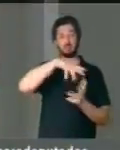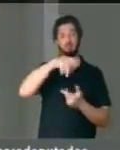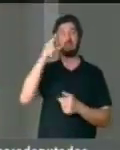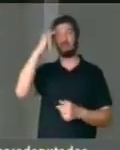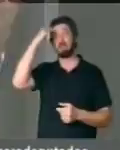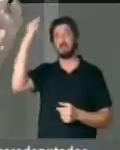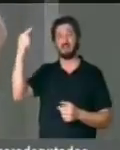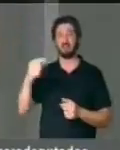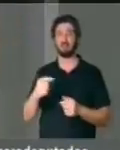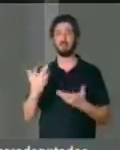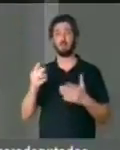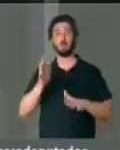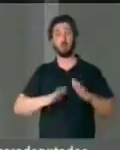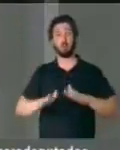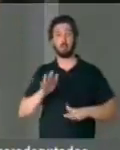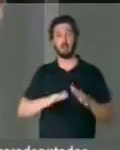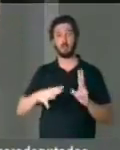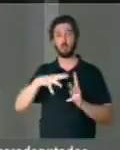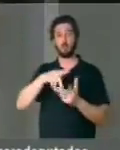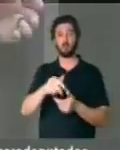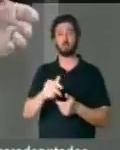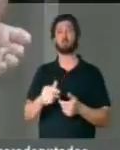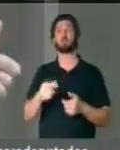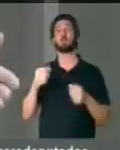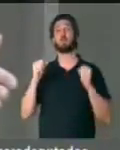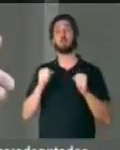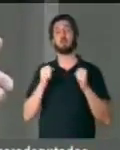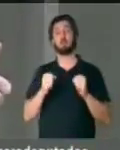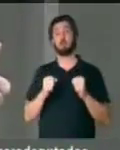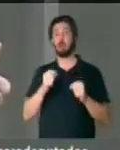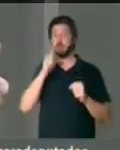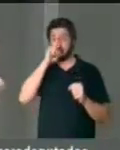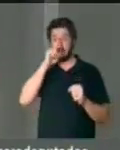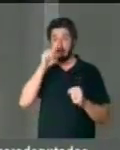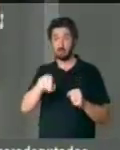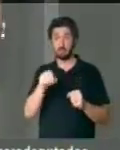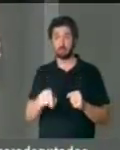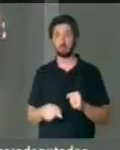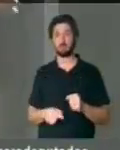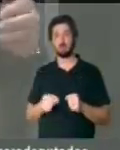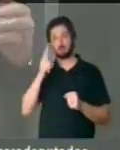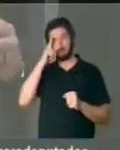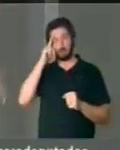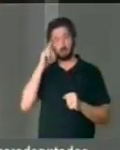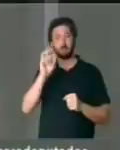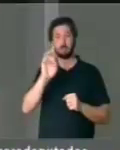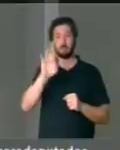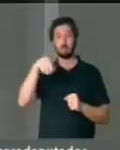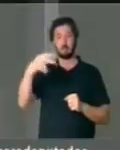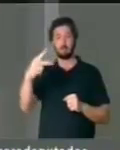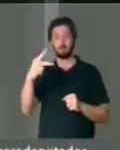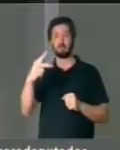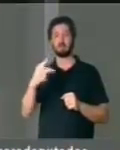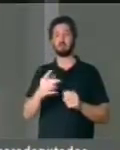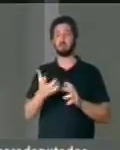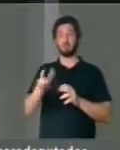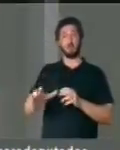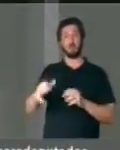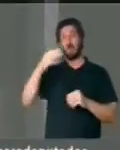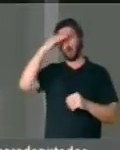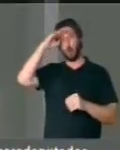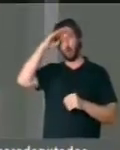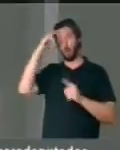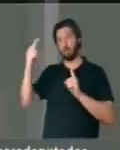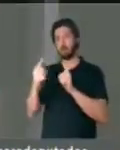Portanto, todo cuidado planetário essencial pode estar em risco. Trump rejeita a aproximação com Cuba